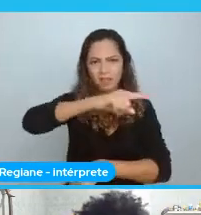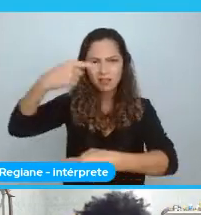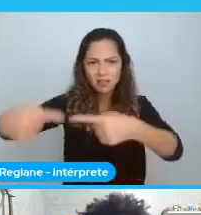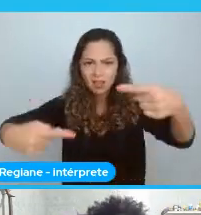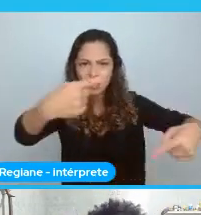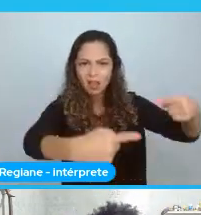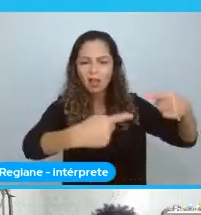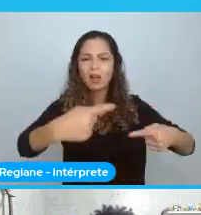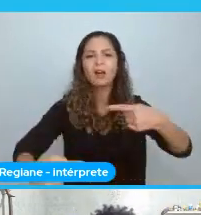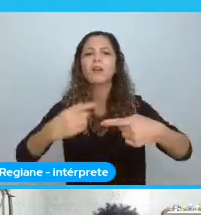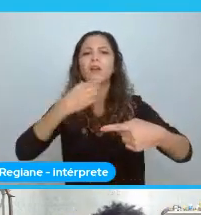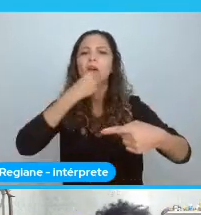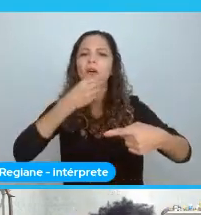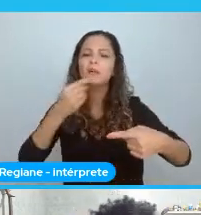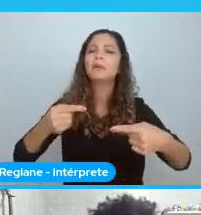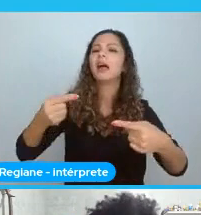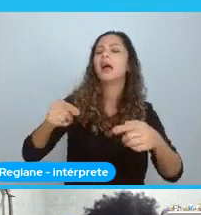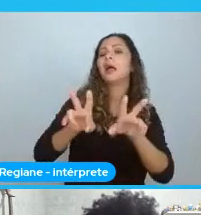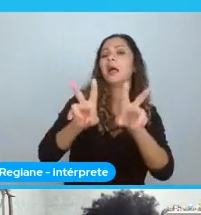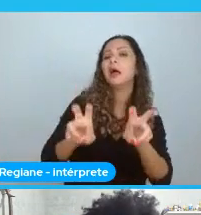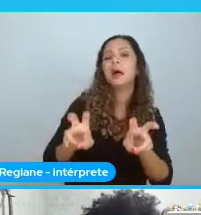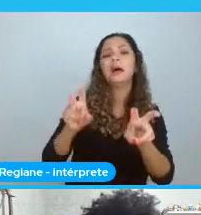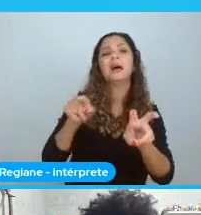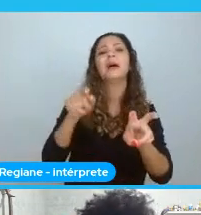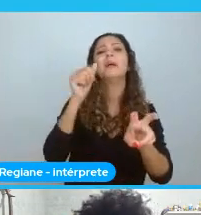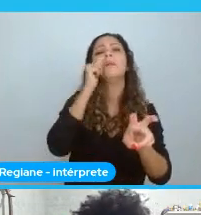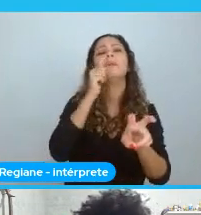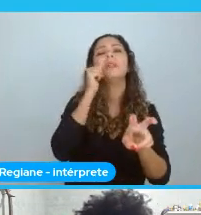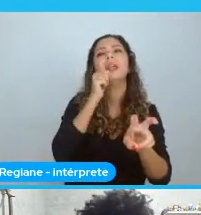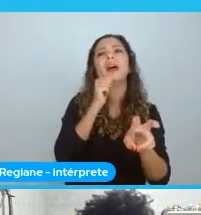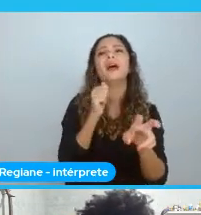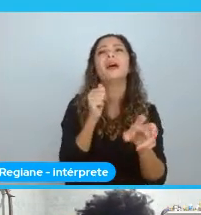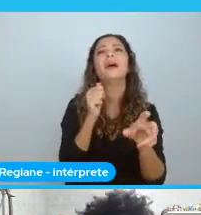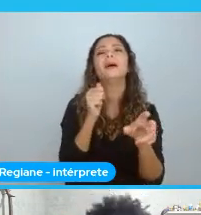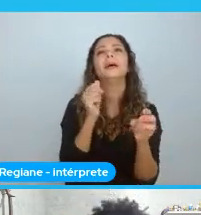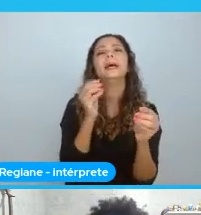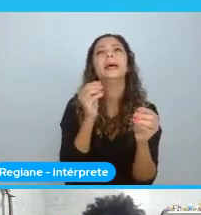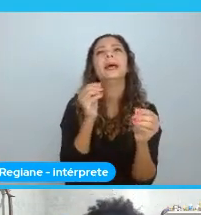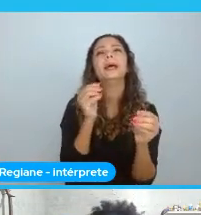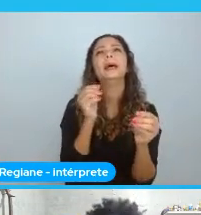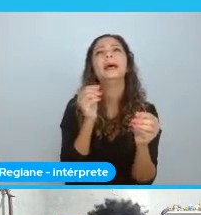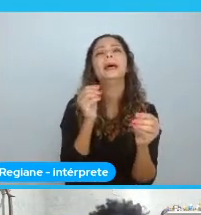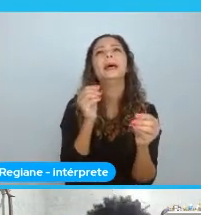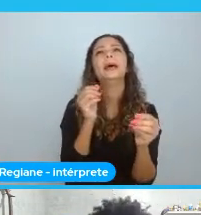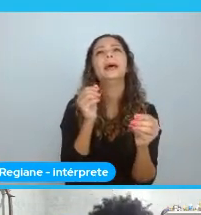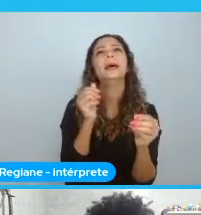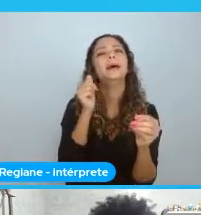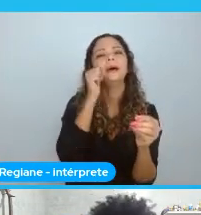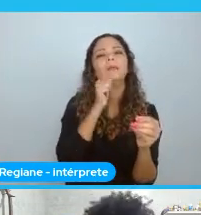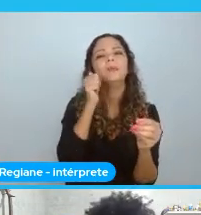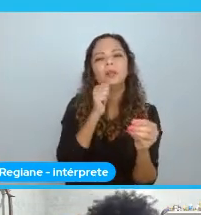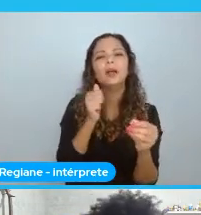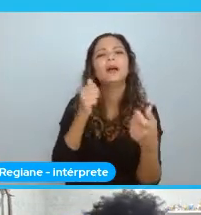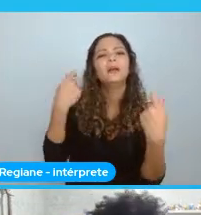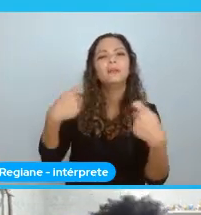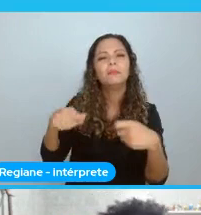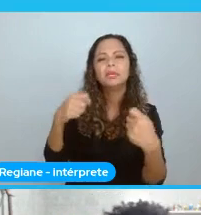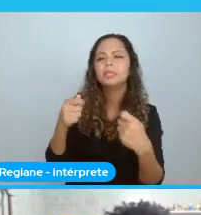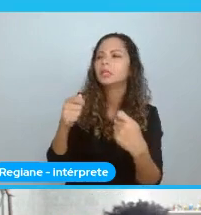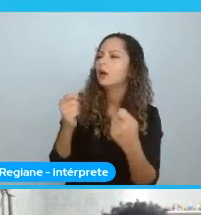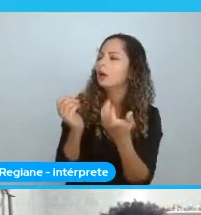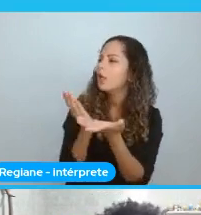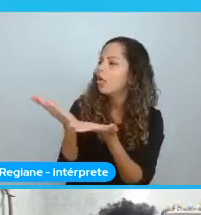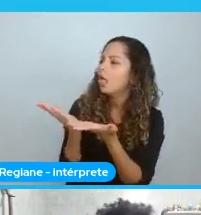tratadas. Com toda uma personificação de uma pessoa. Como deveria ser.